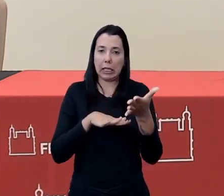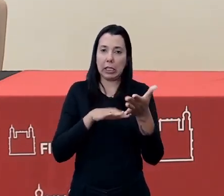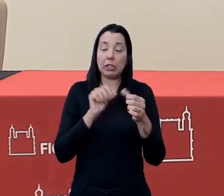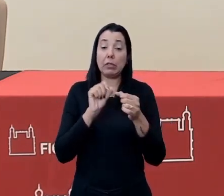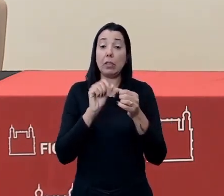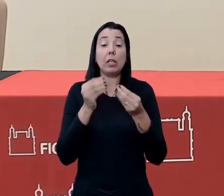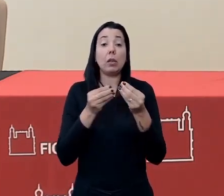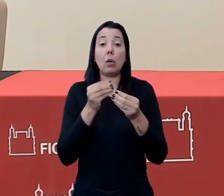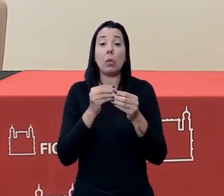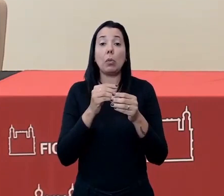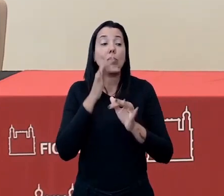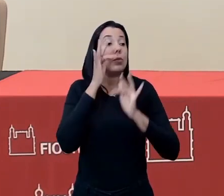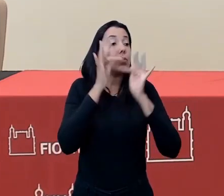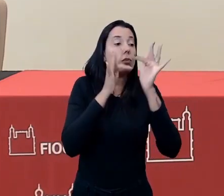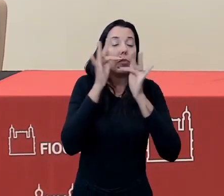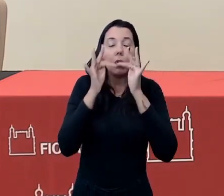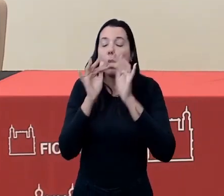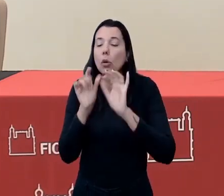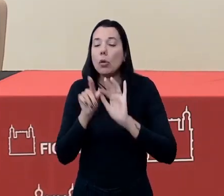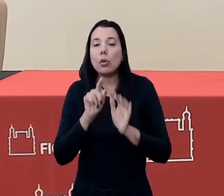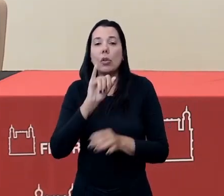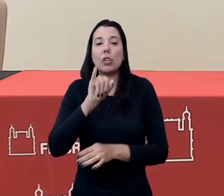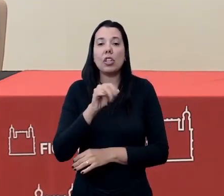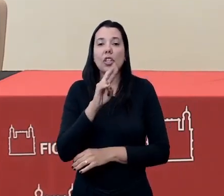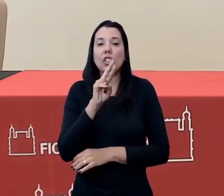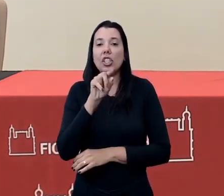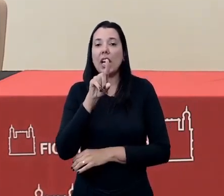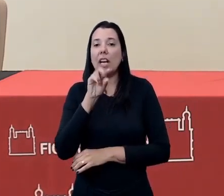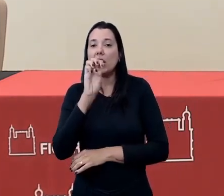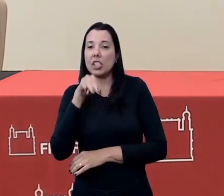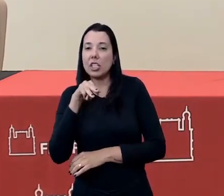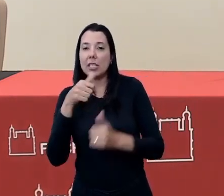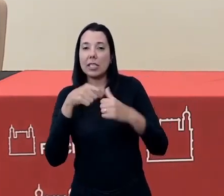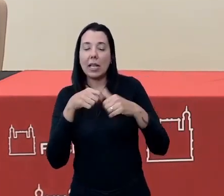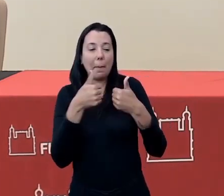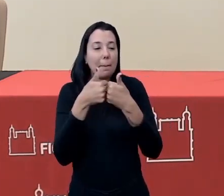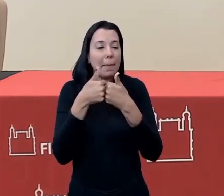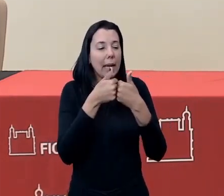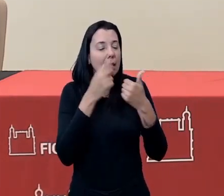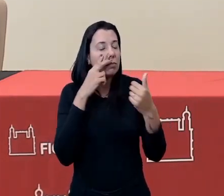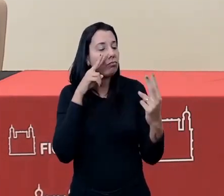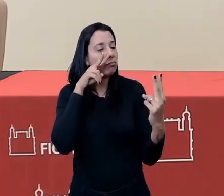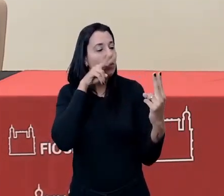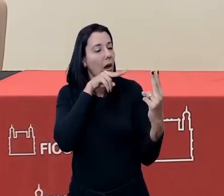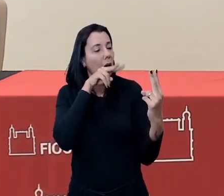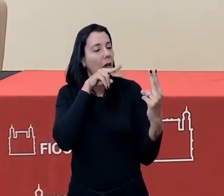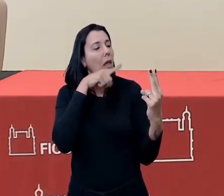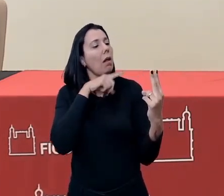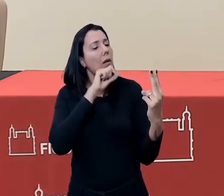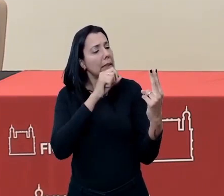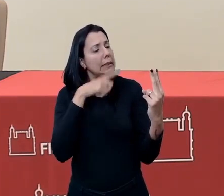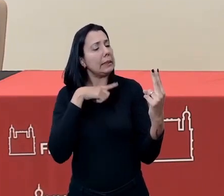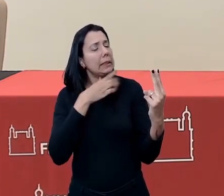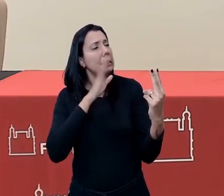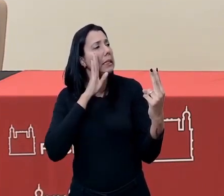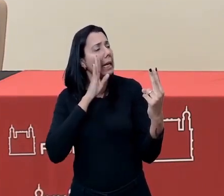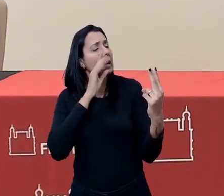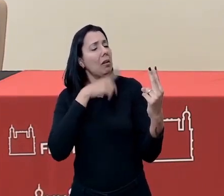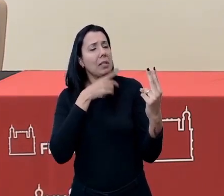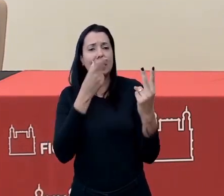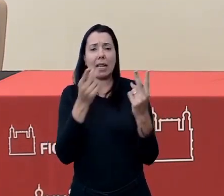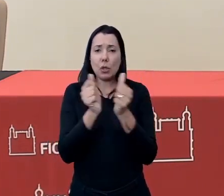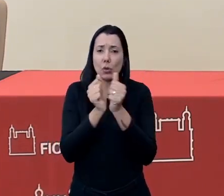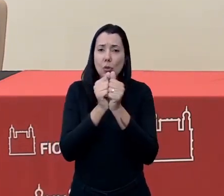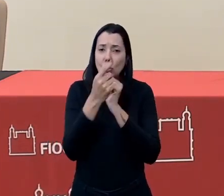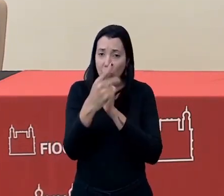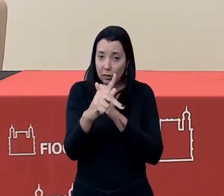elas são feitas no jardim para que nós possamos estar mais próximos, olhando olho no olho, e possamos estar com vocês